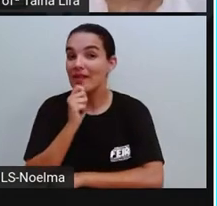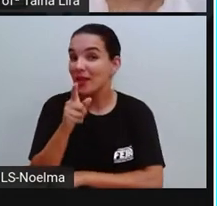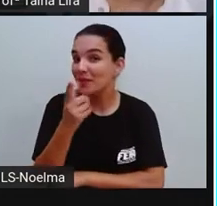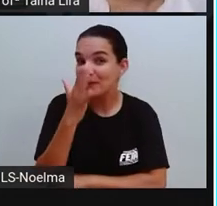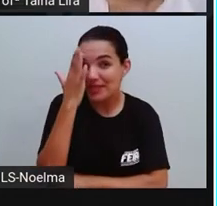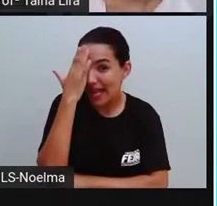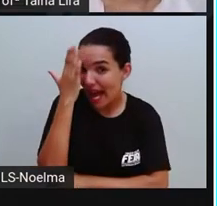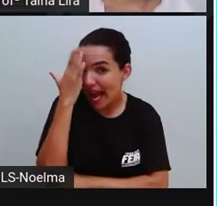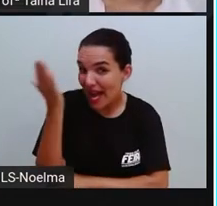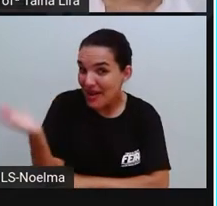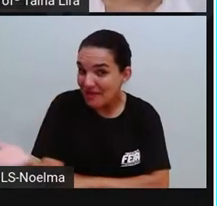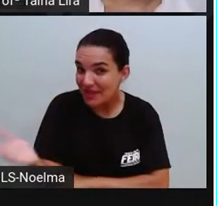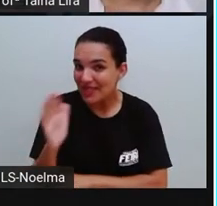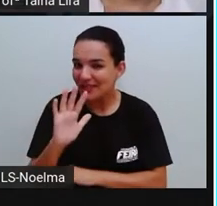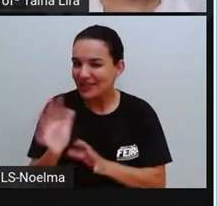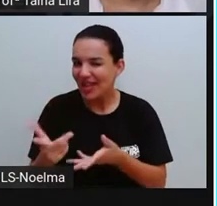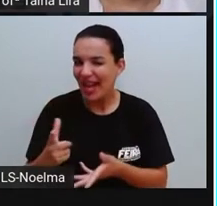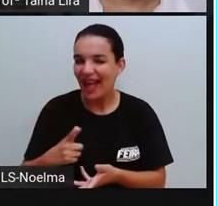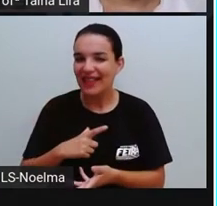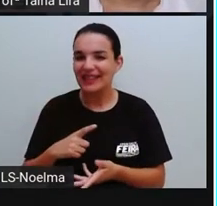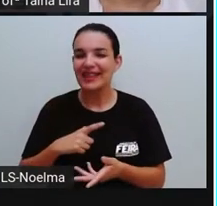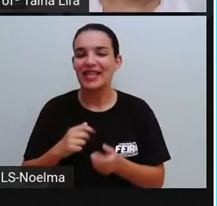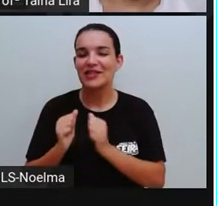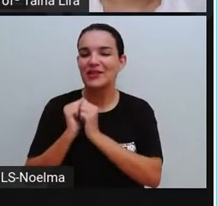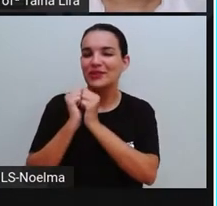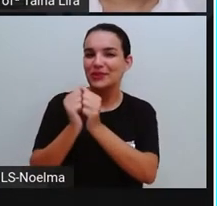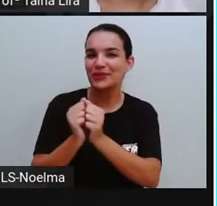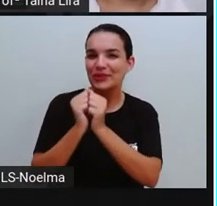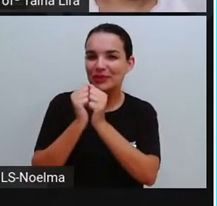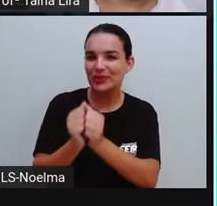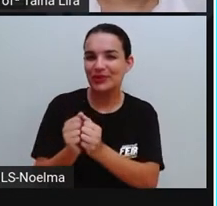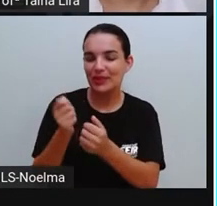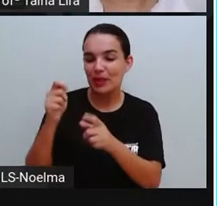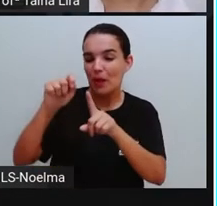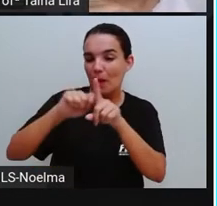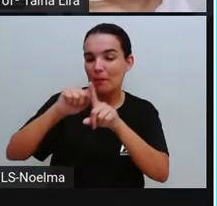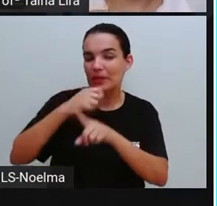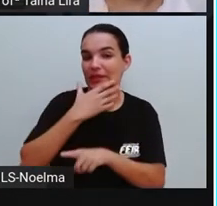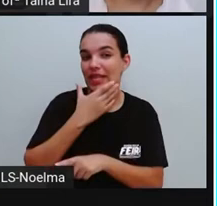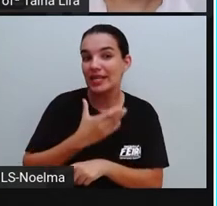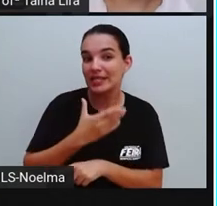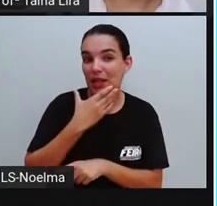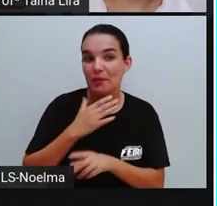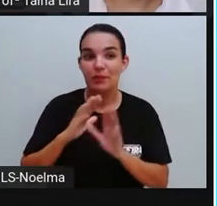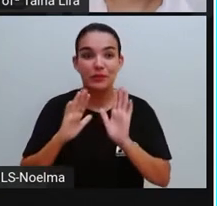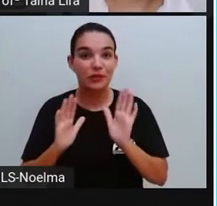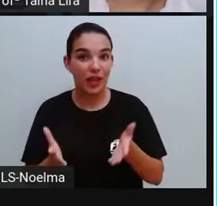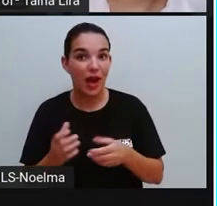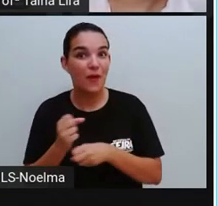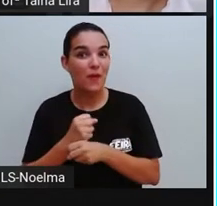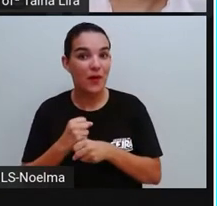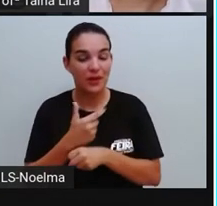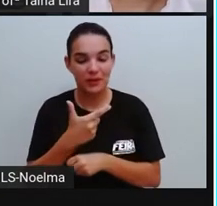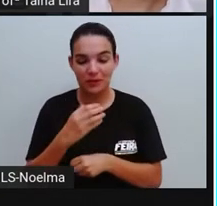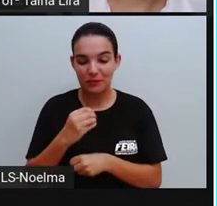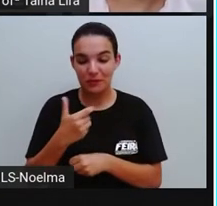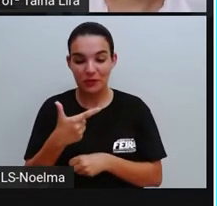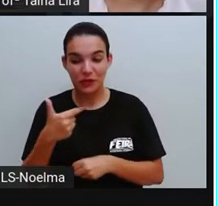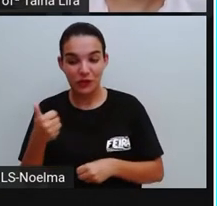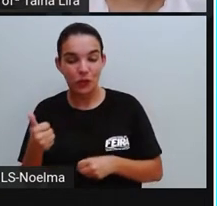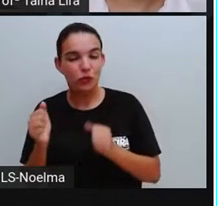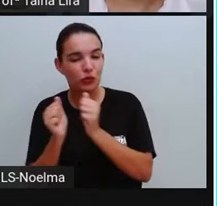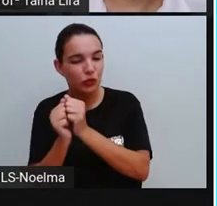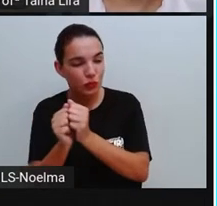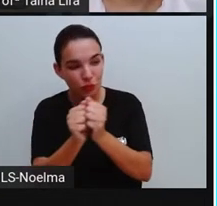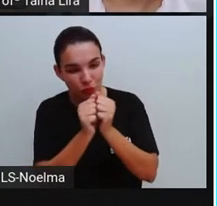passou, a gente já está no mês de dezembro e a gente passou esse ano letivo de 2021